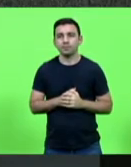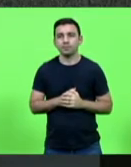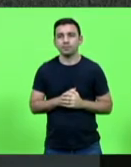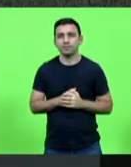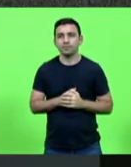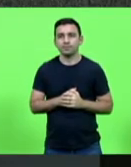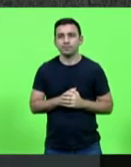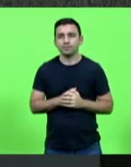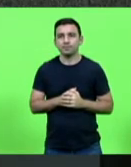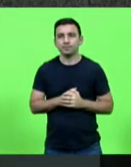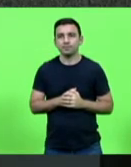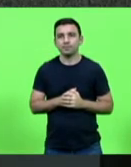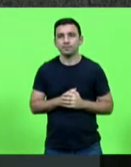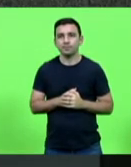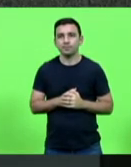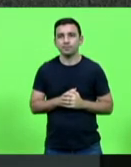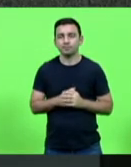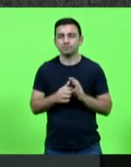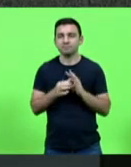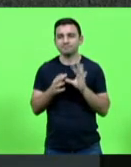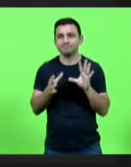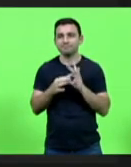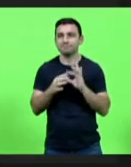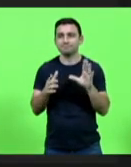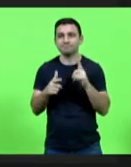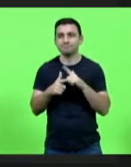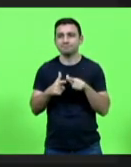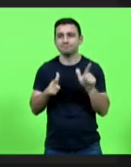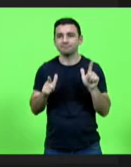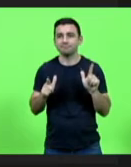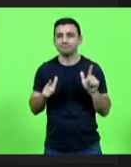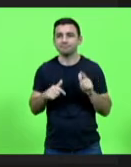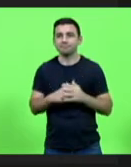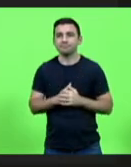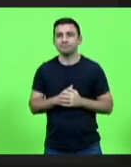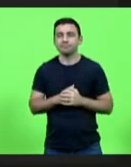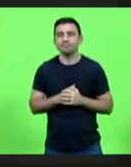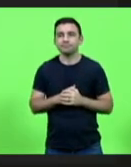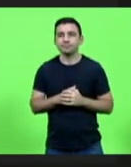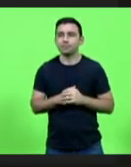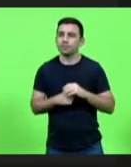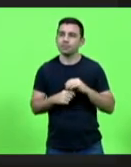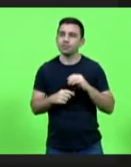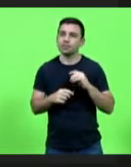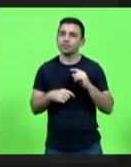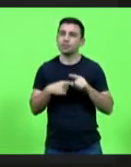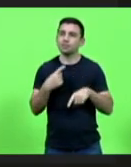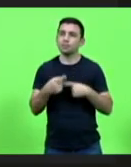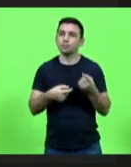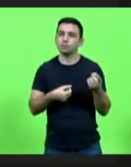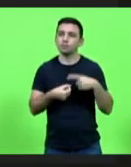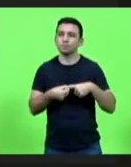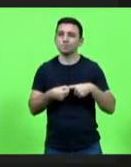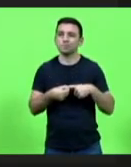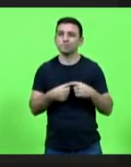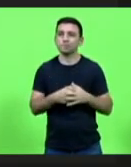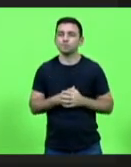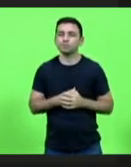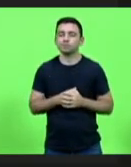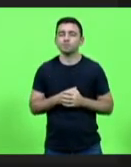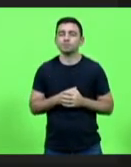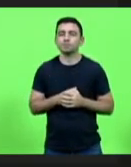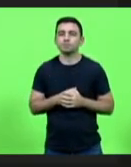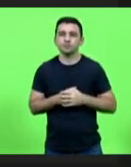Tá bom. Tá liberado, tá liberado. Obrigada. Depois a gente retorna aqui. não tinha visto a mensagem dele. Deputado